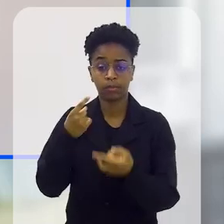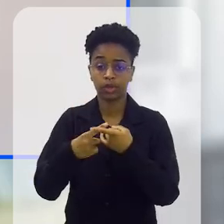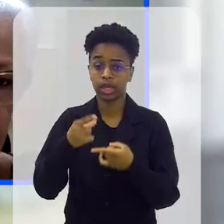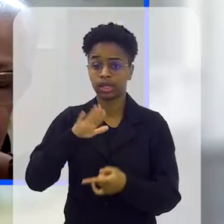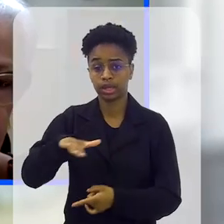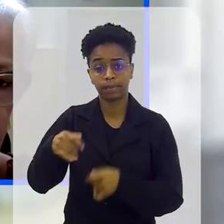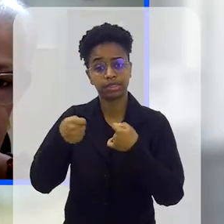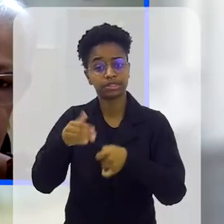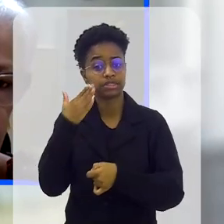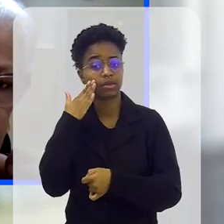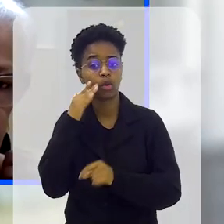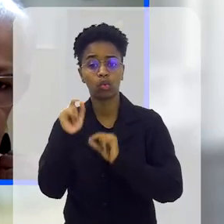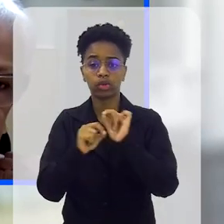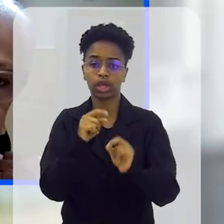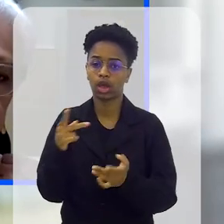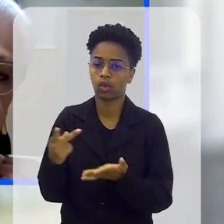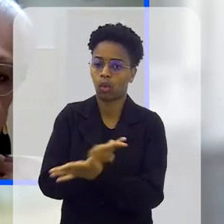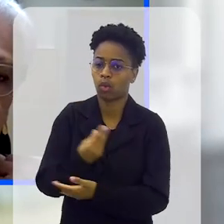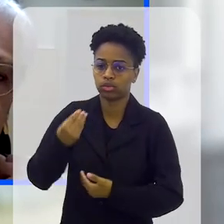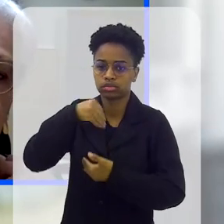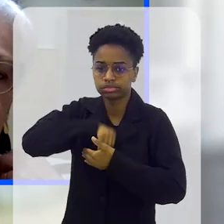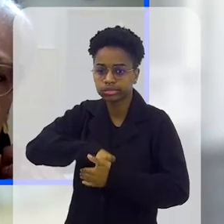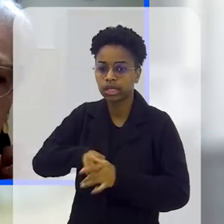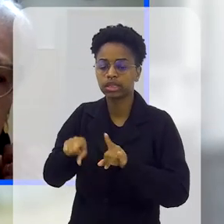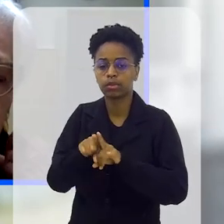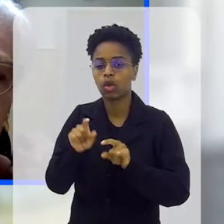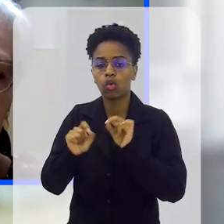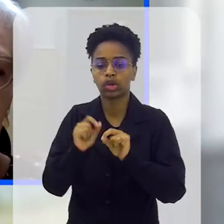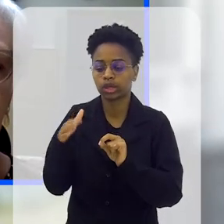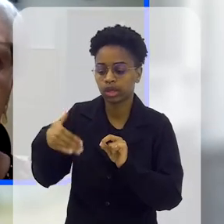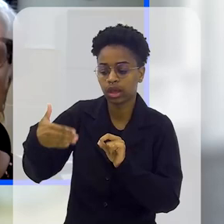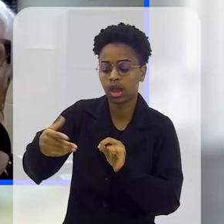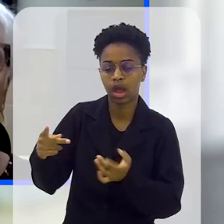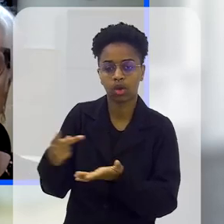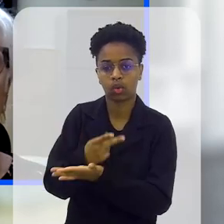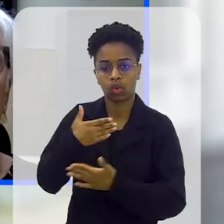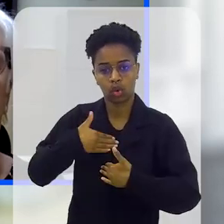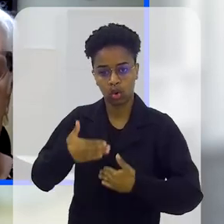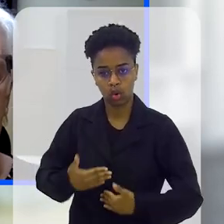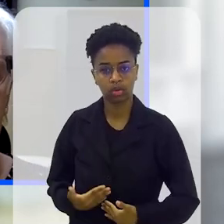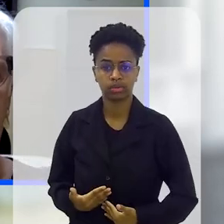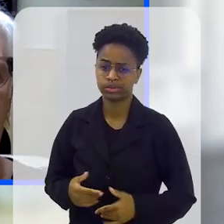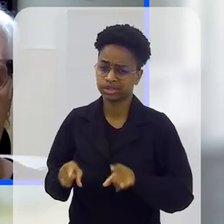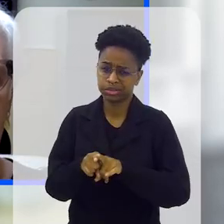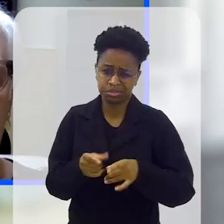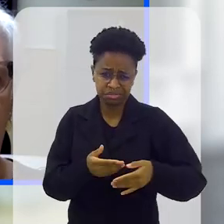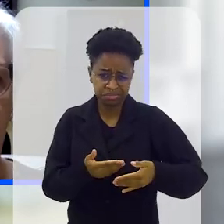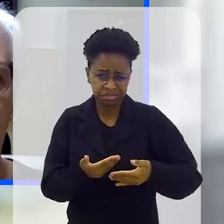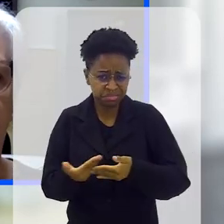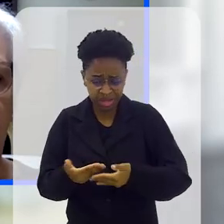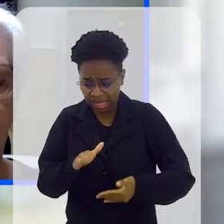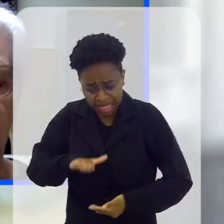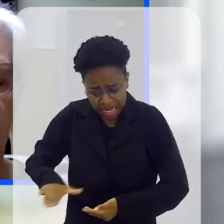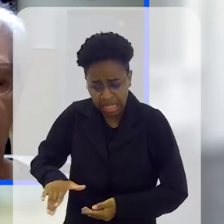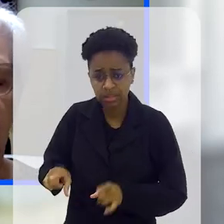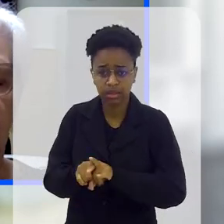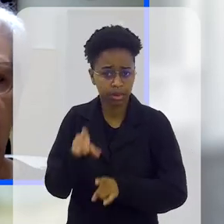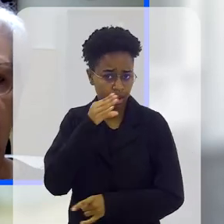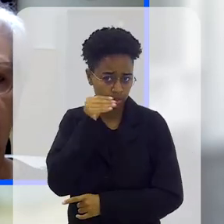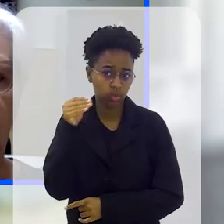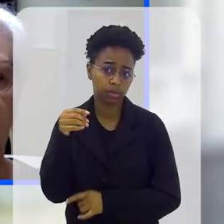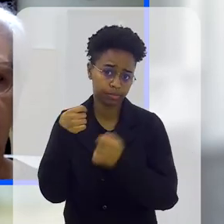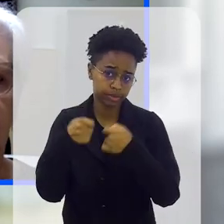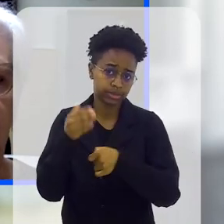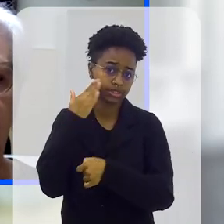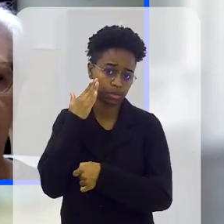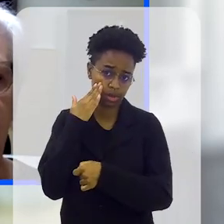criança precisa saber o que está acontecendo com ela, o que vai acontecer com o corpinho dela, desde os bem pequenininhos até os